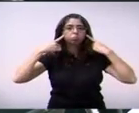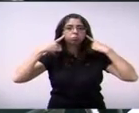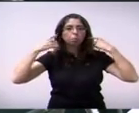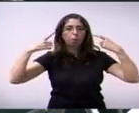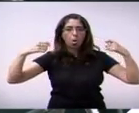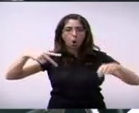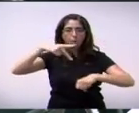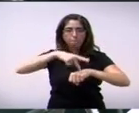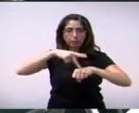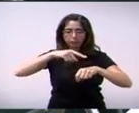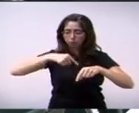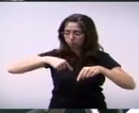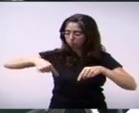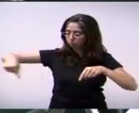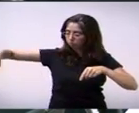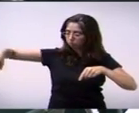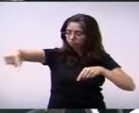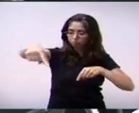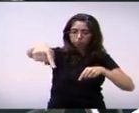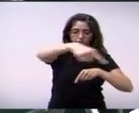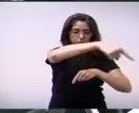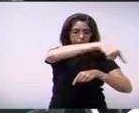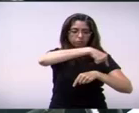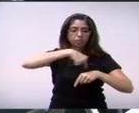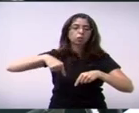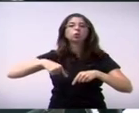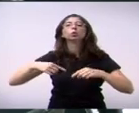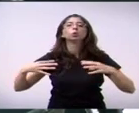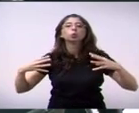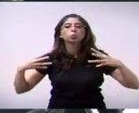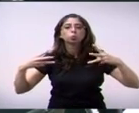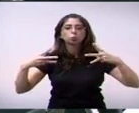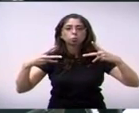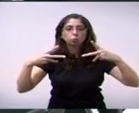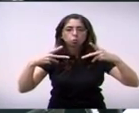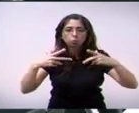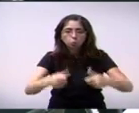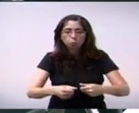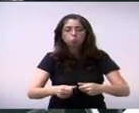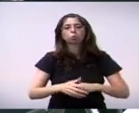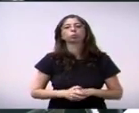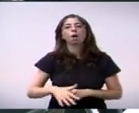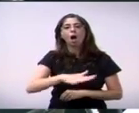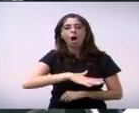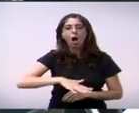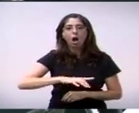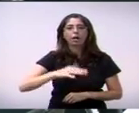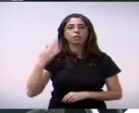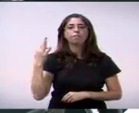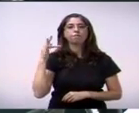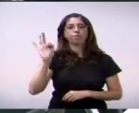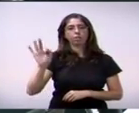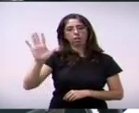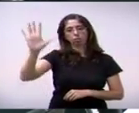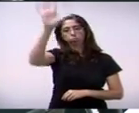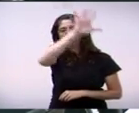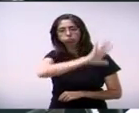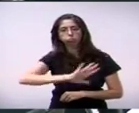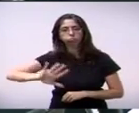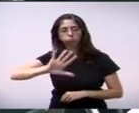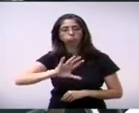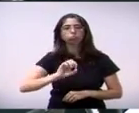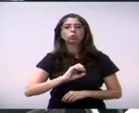delimitada pelas portarias de lavra do Departamento Nacional de Produção Mineral,